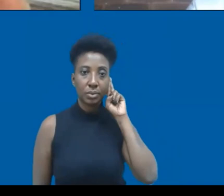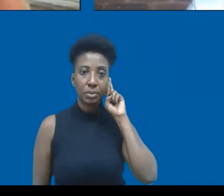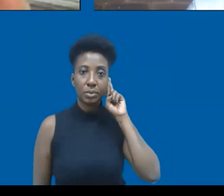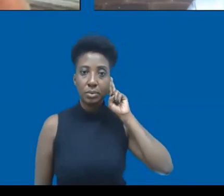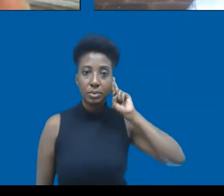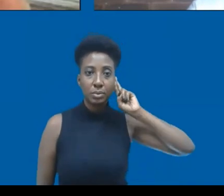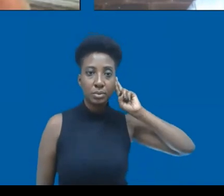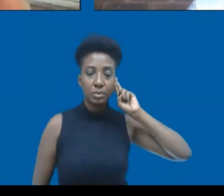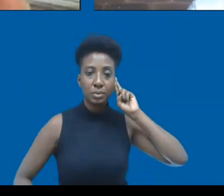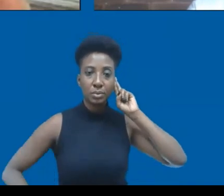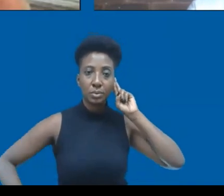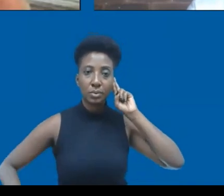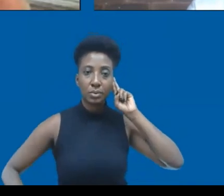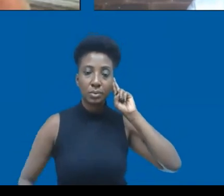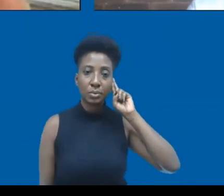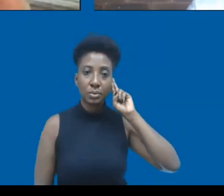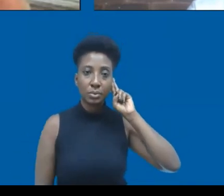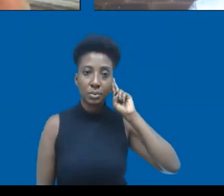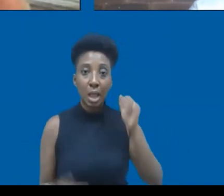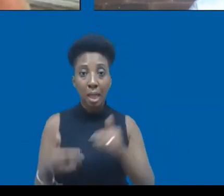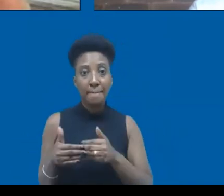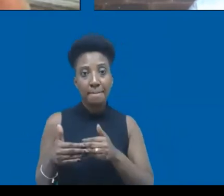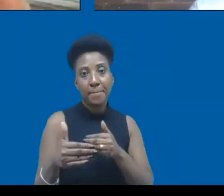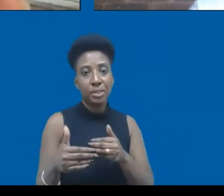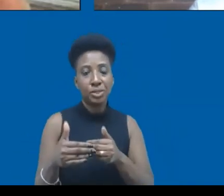Novamente, a intérprete leva a mão aos ouvidos.